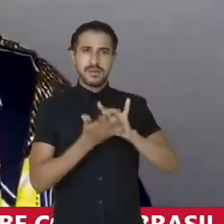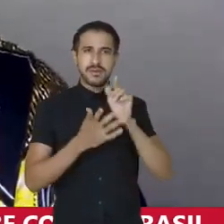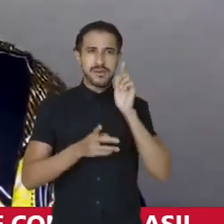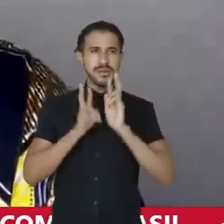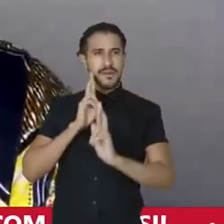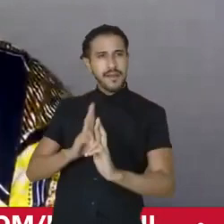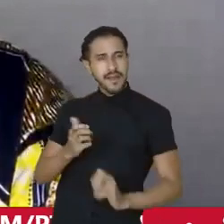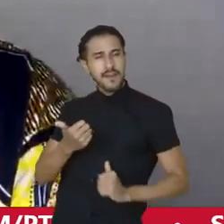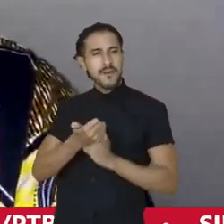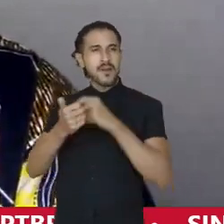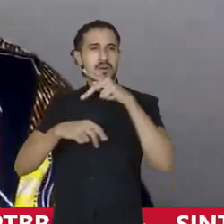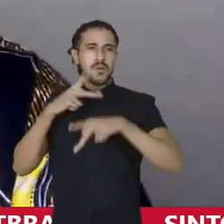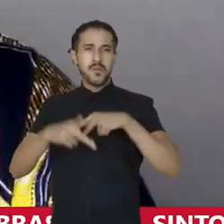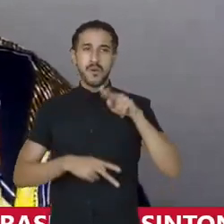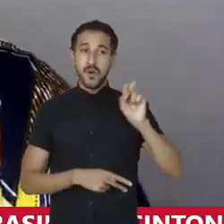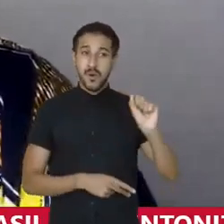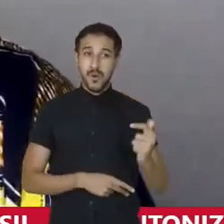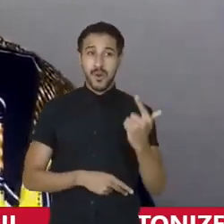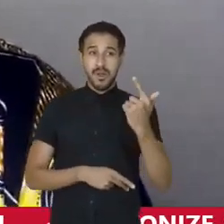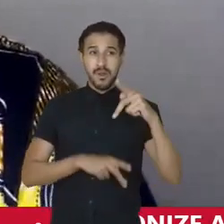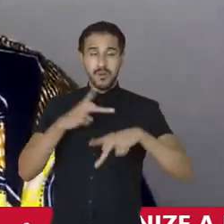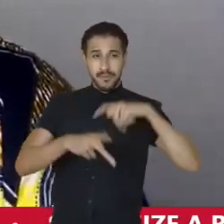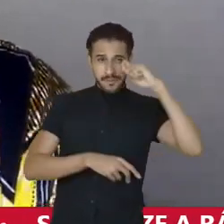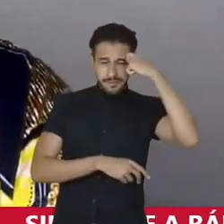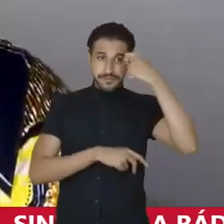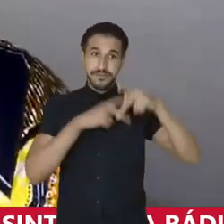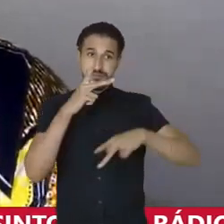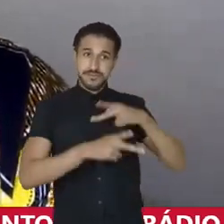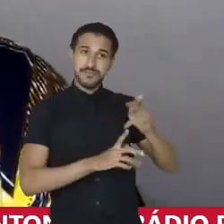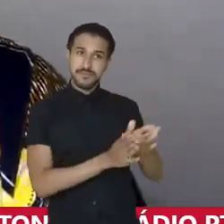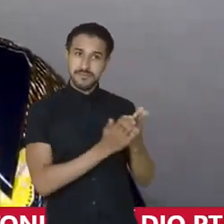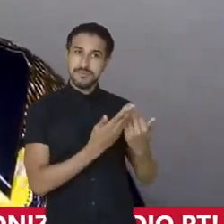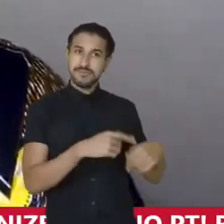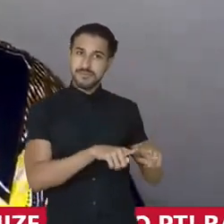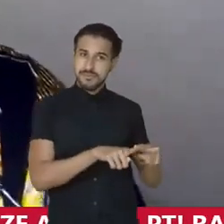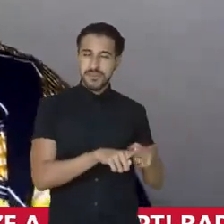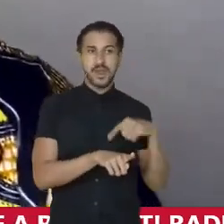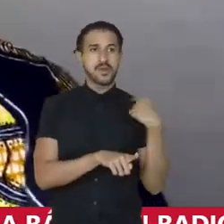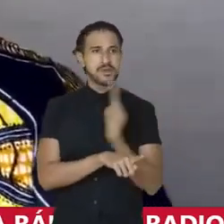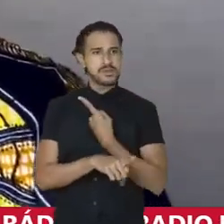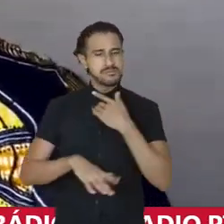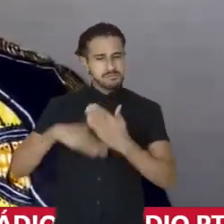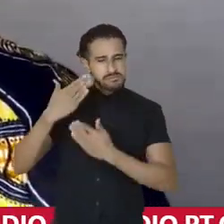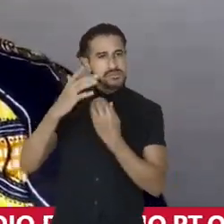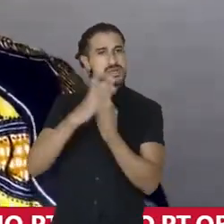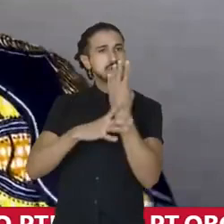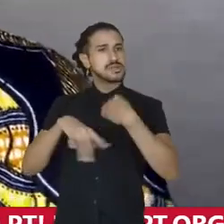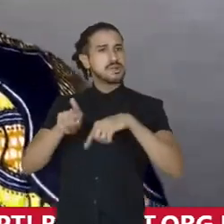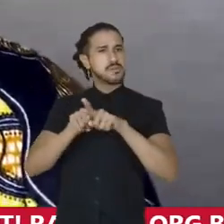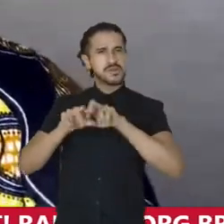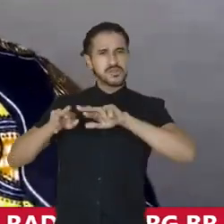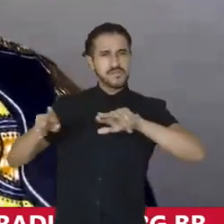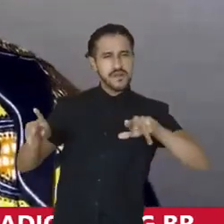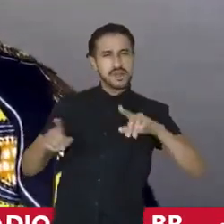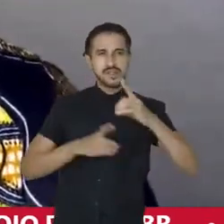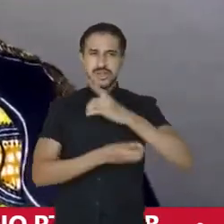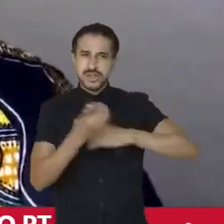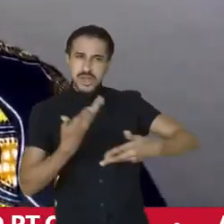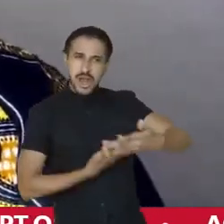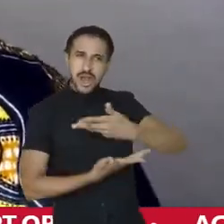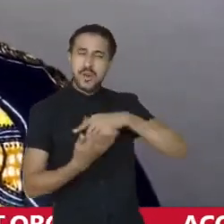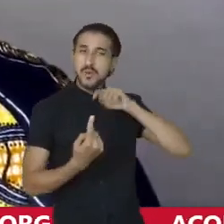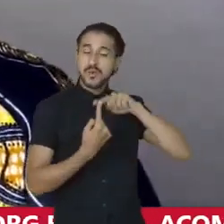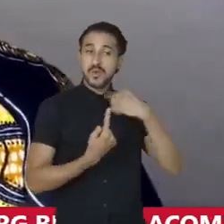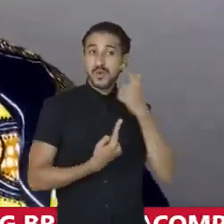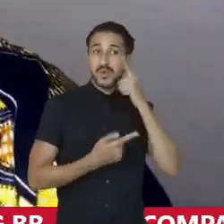dar respaldo para o povo olindense, para a população preta, para a população pobre. A gente está construindo também muitos diálogos para que a gente